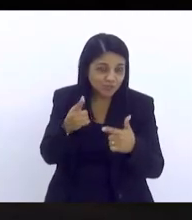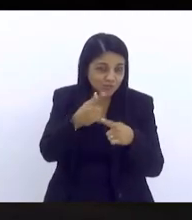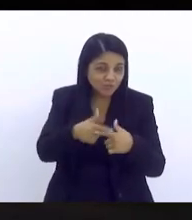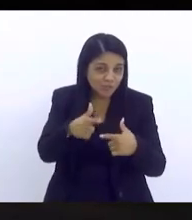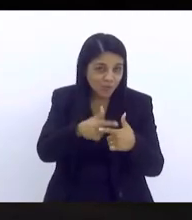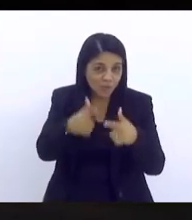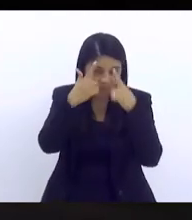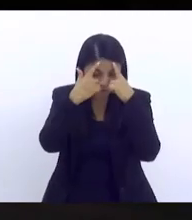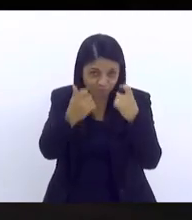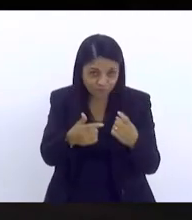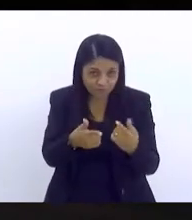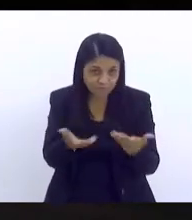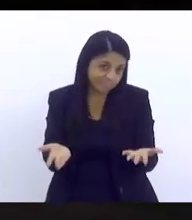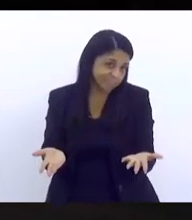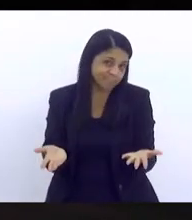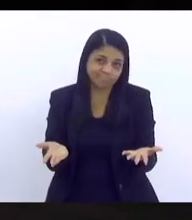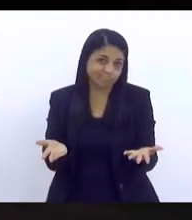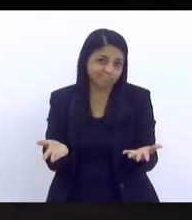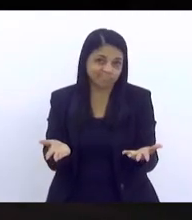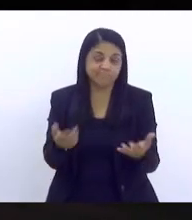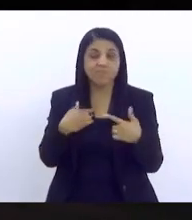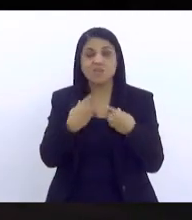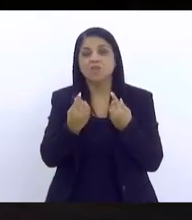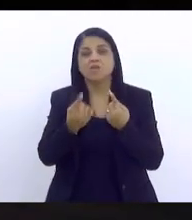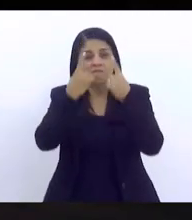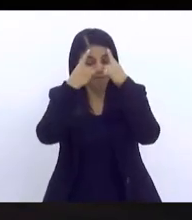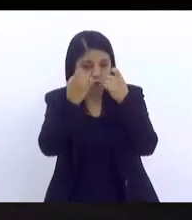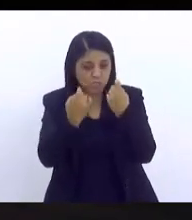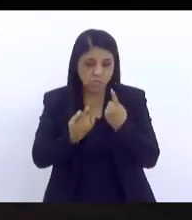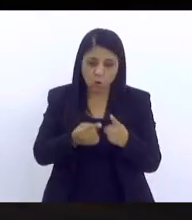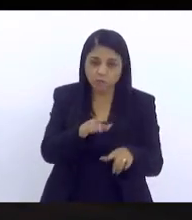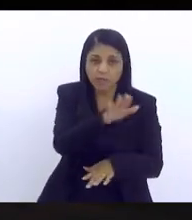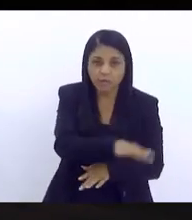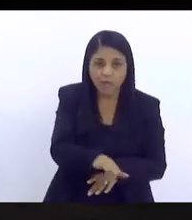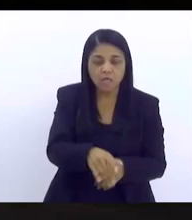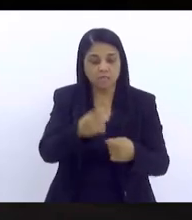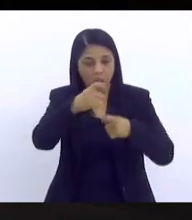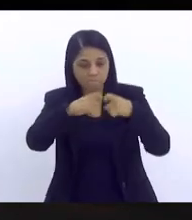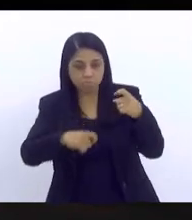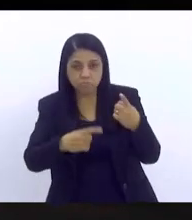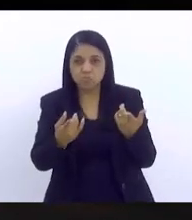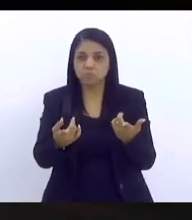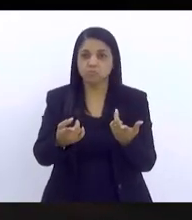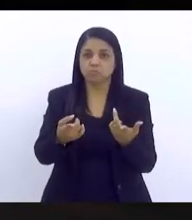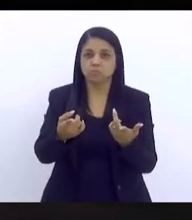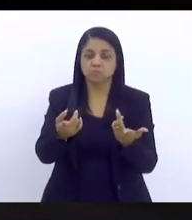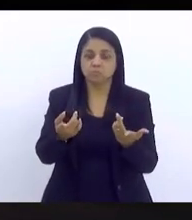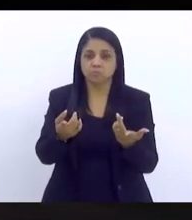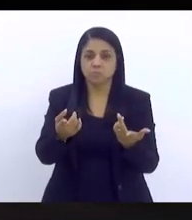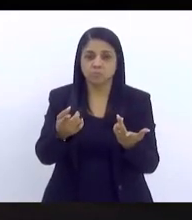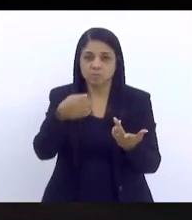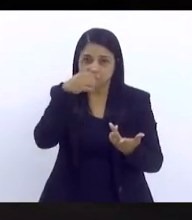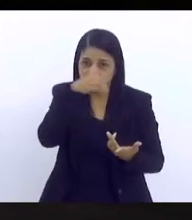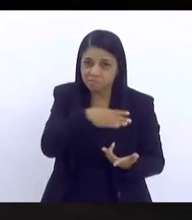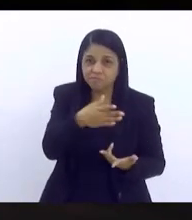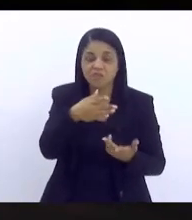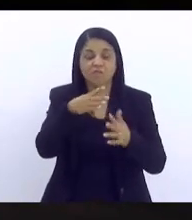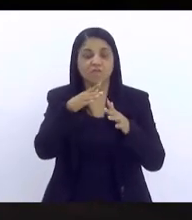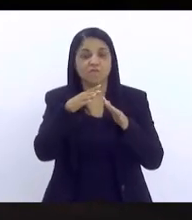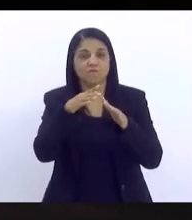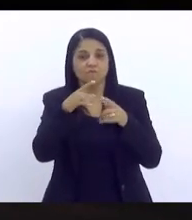vai trazer. Você pensa em violência contra a criança, ou abuso sexual, violência parental,